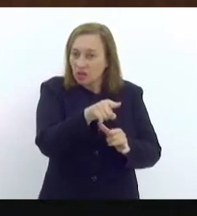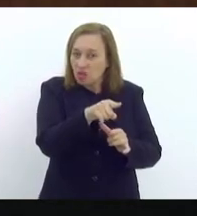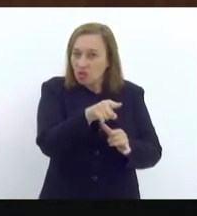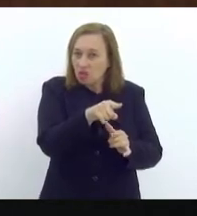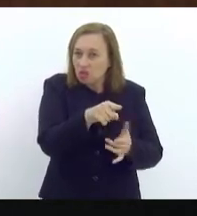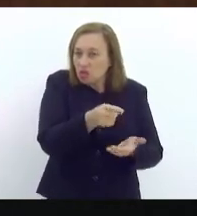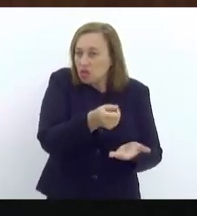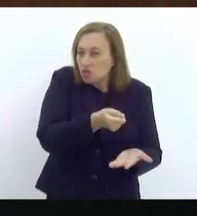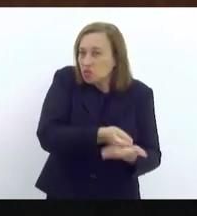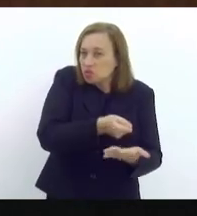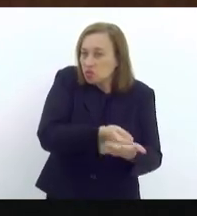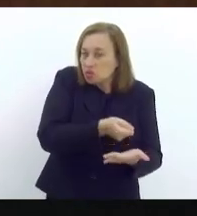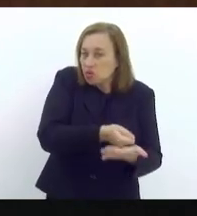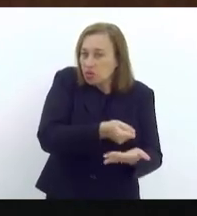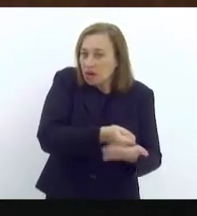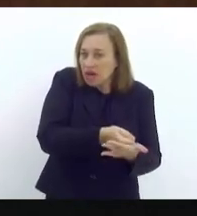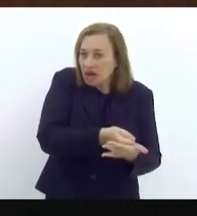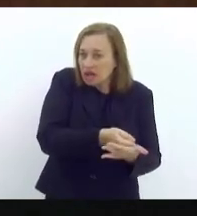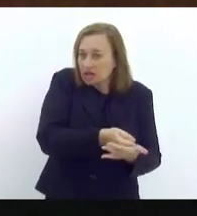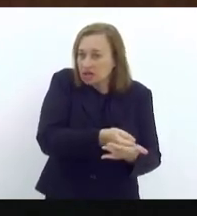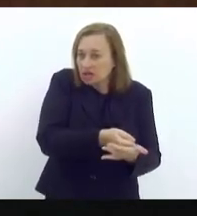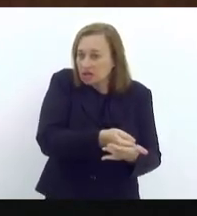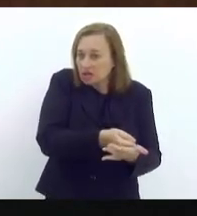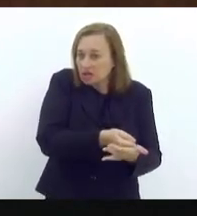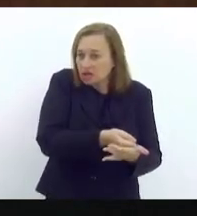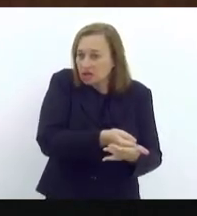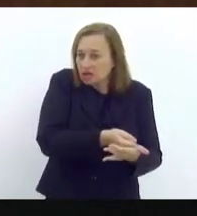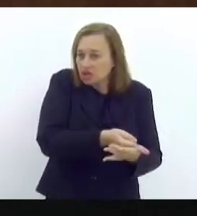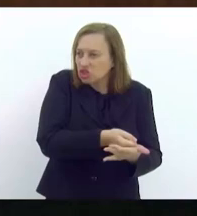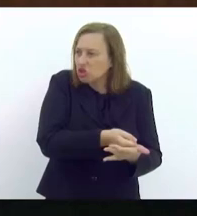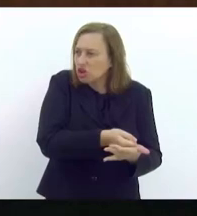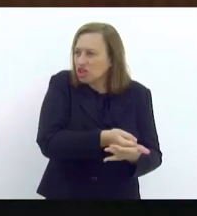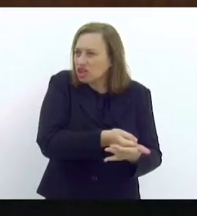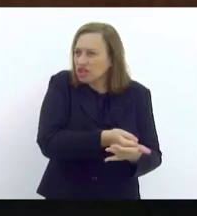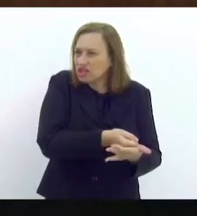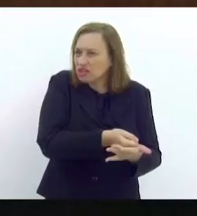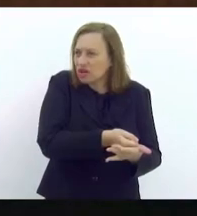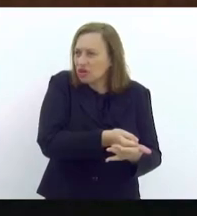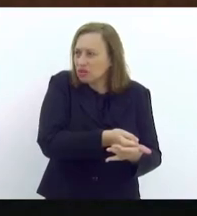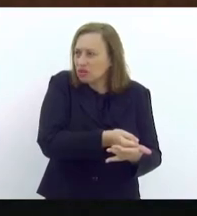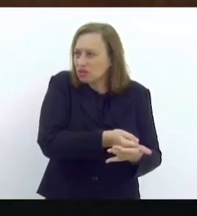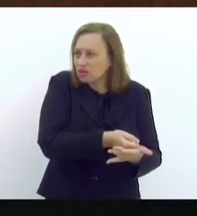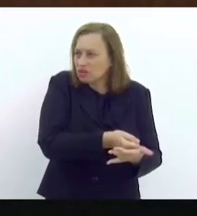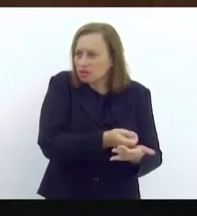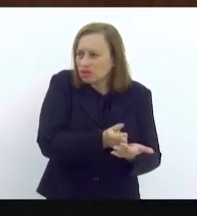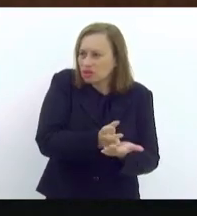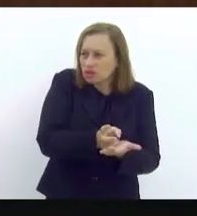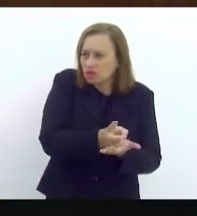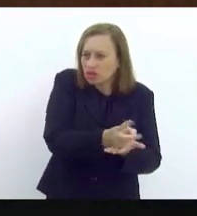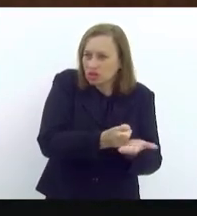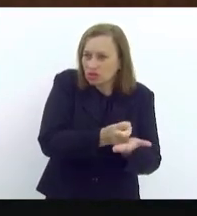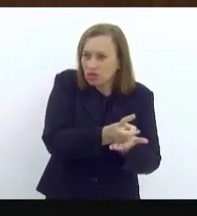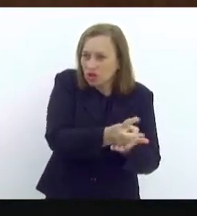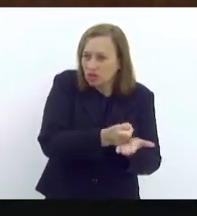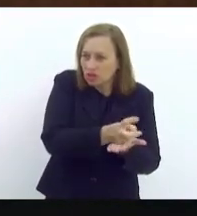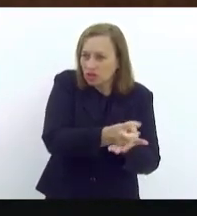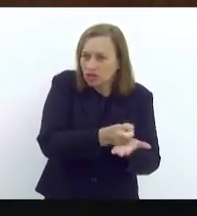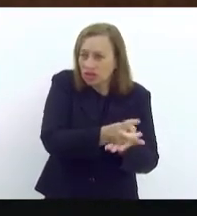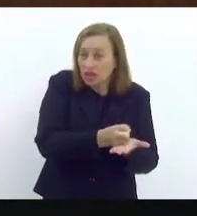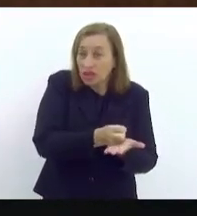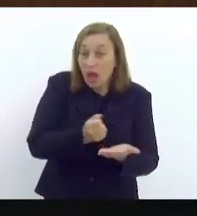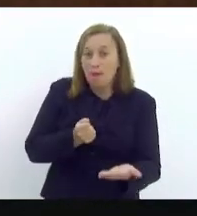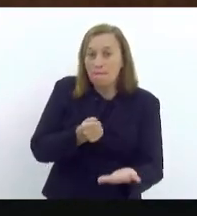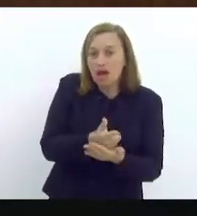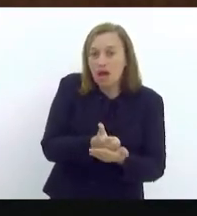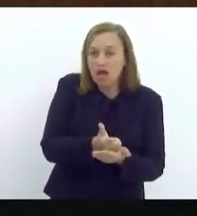milicianos, não sei bem o que são, estão, na realidade, extorquindo, fazendo, forçando aos comerciantes a pagarem